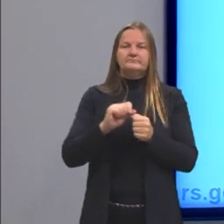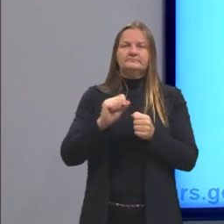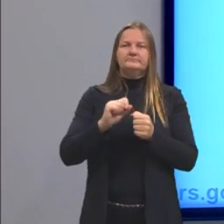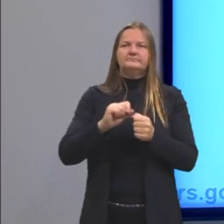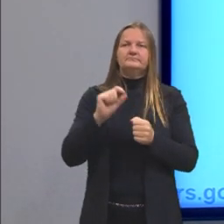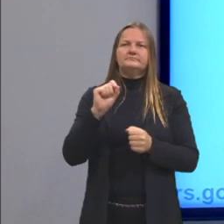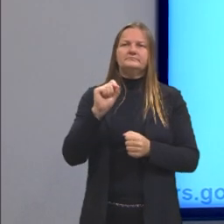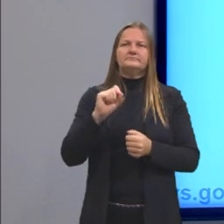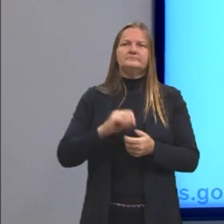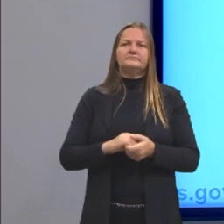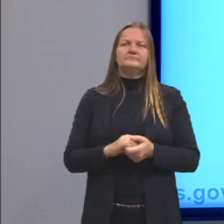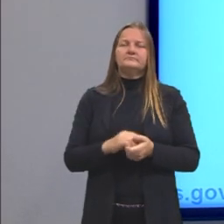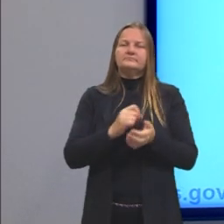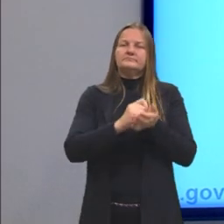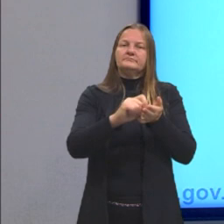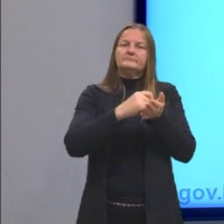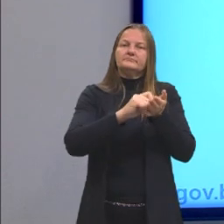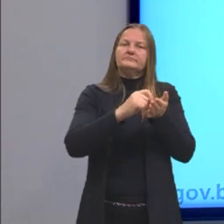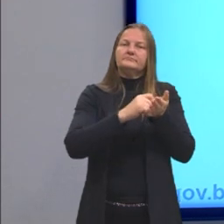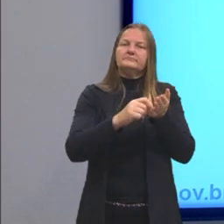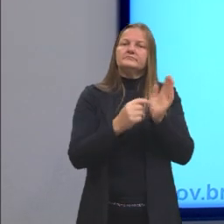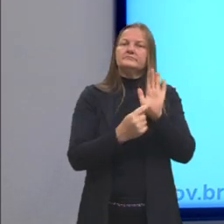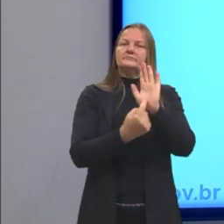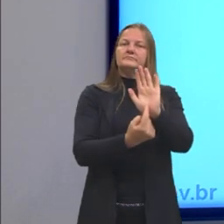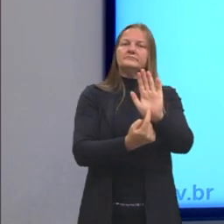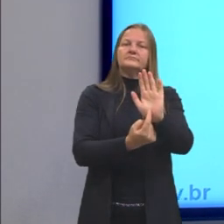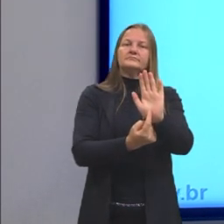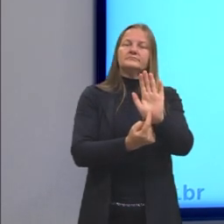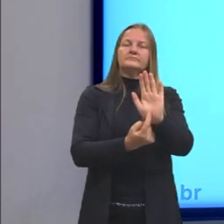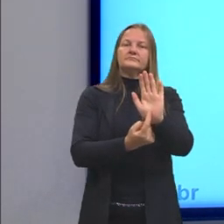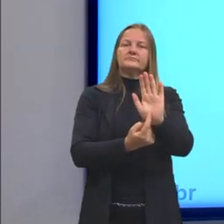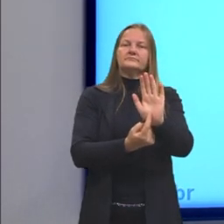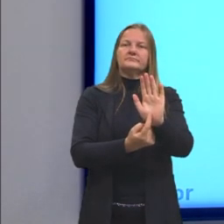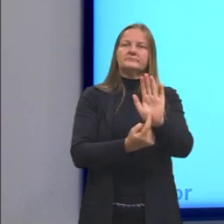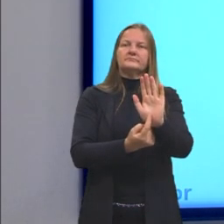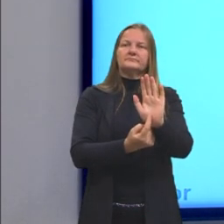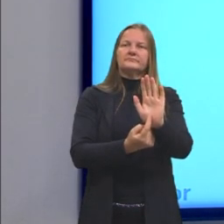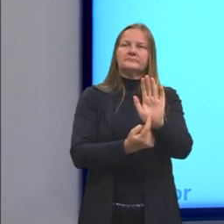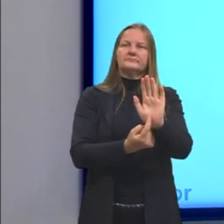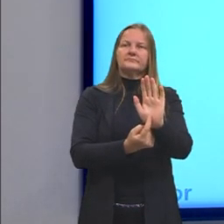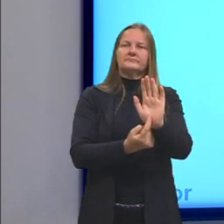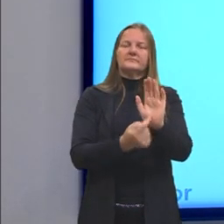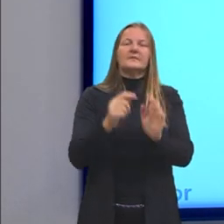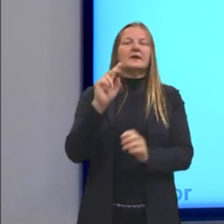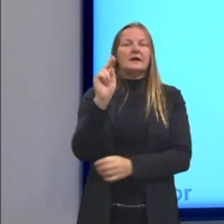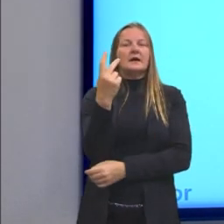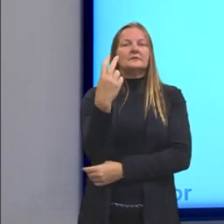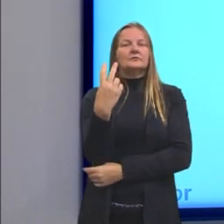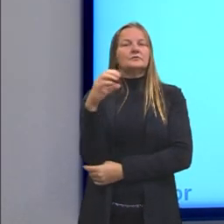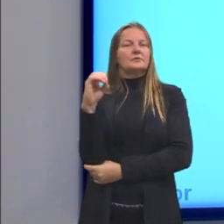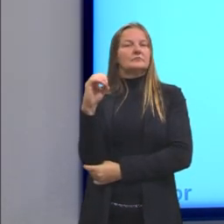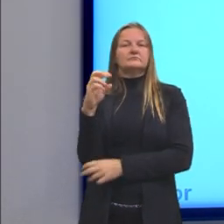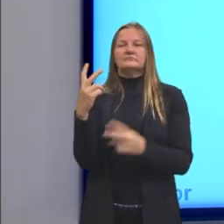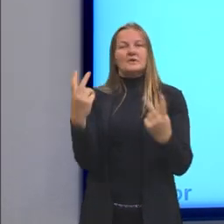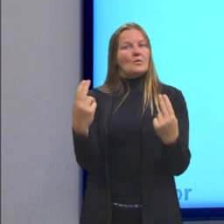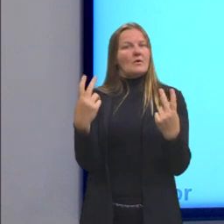escrever na forma escrita da molécula H2O.